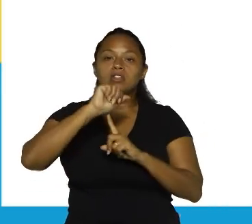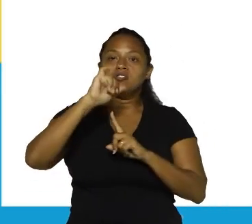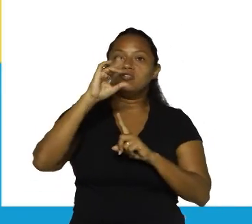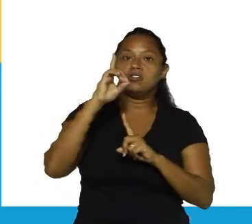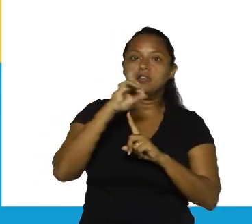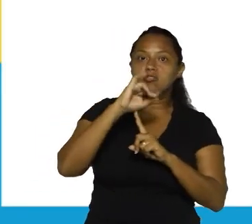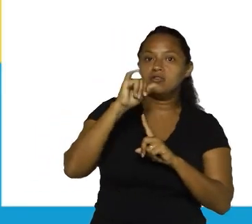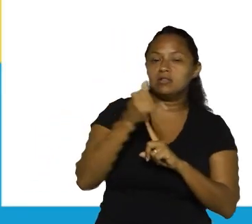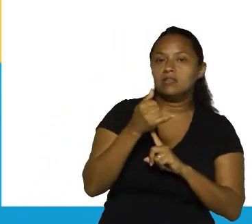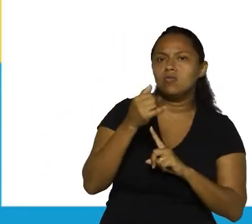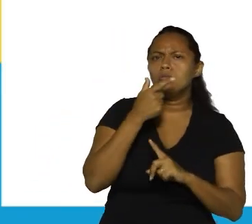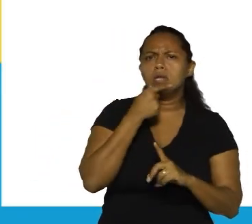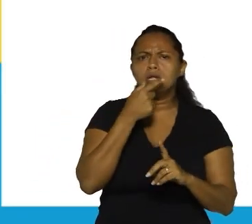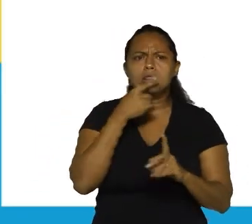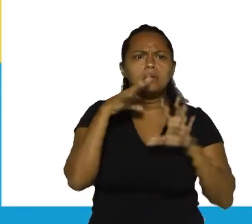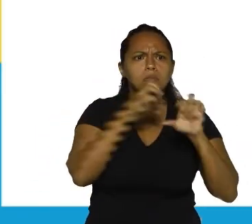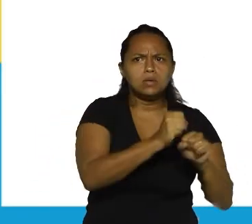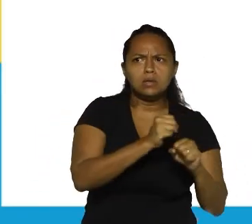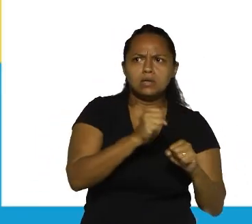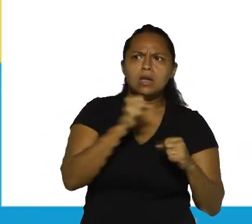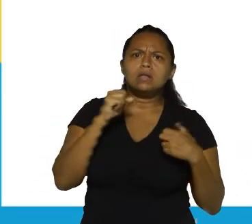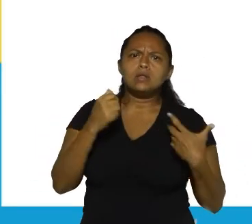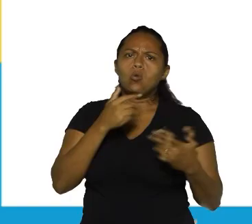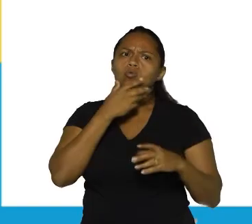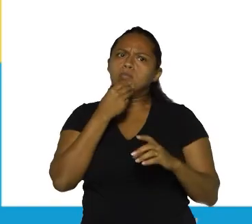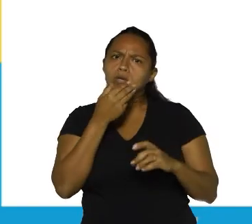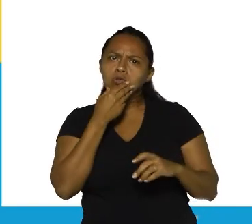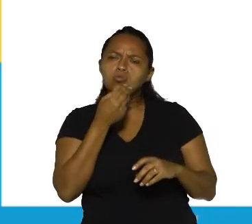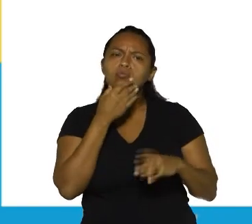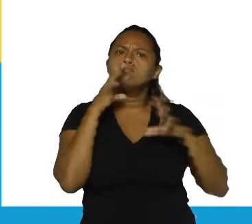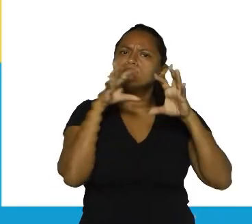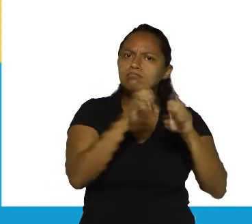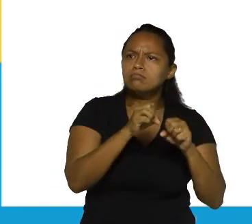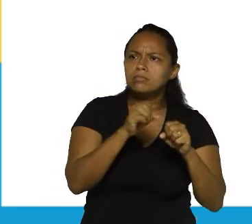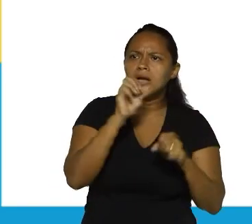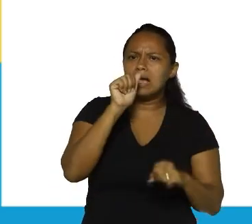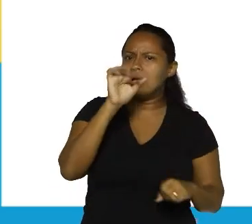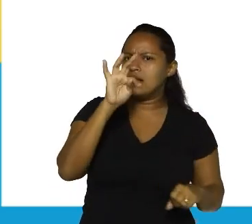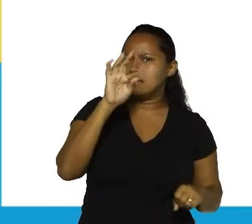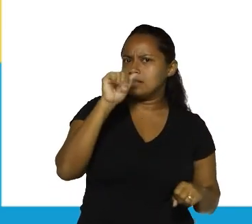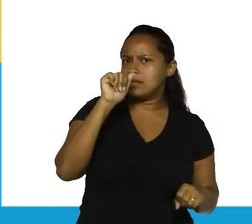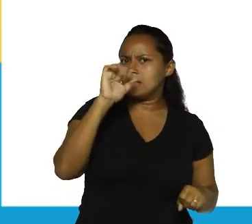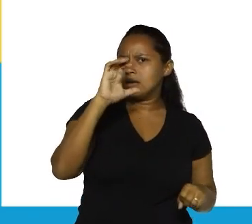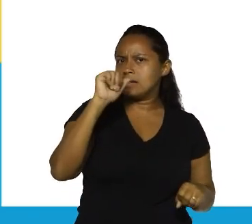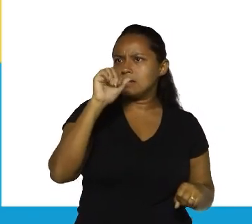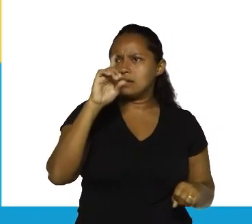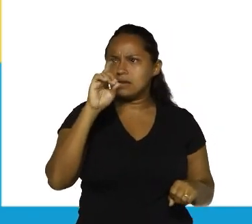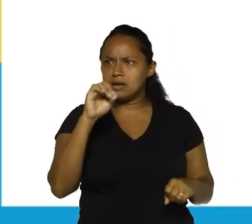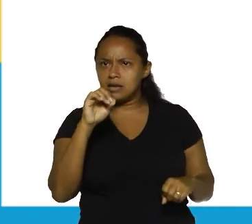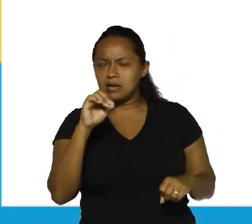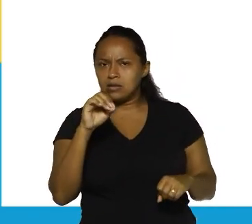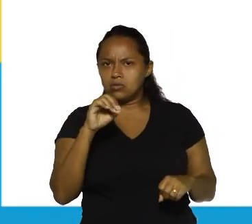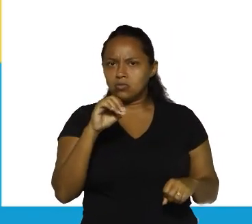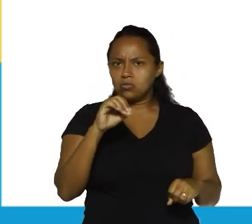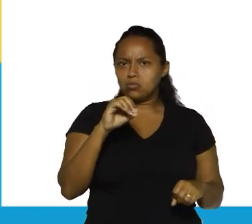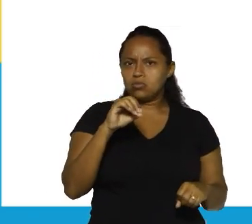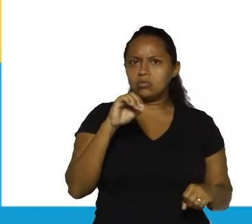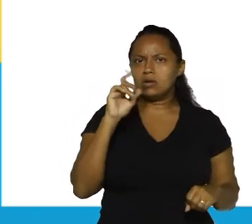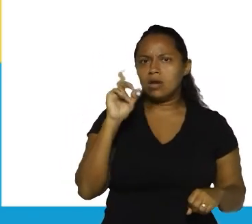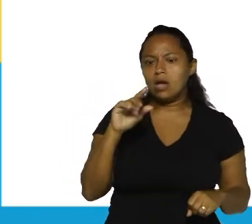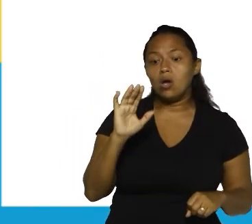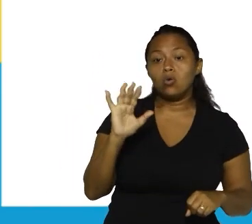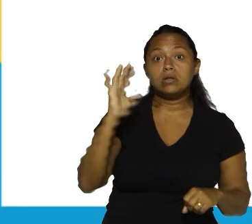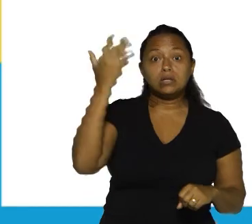O menino foi atacado, então os meninos foram atacados. Esse atacado aqui não é um adjetivo. É a ação